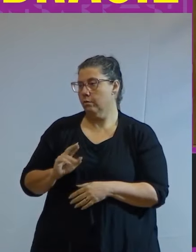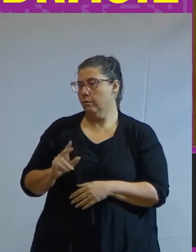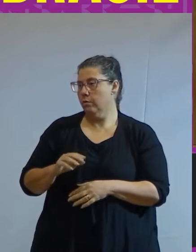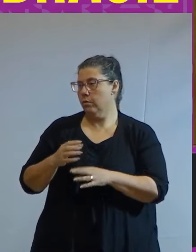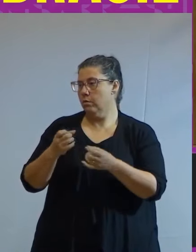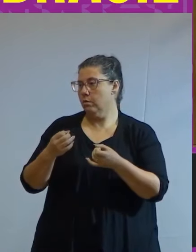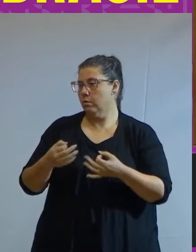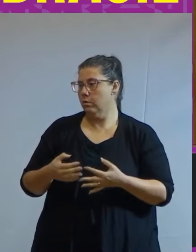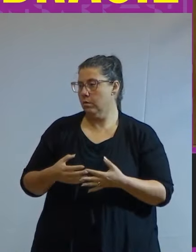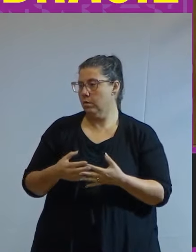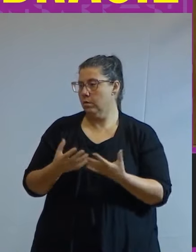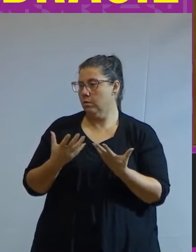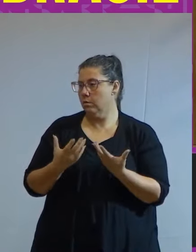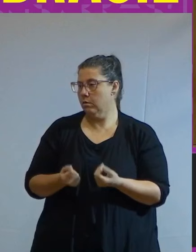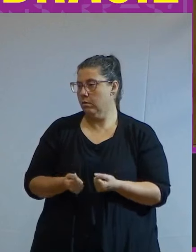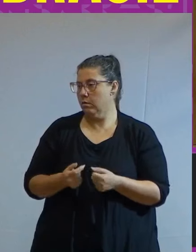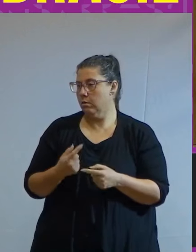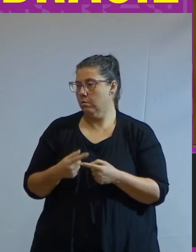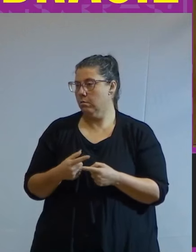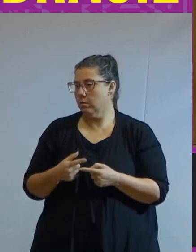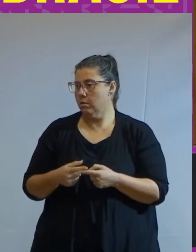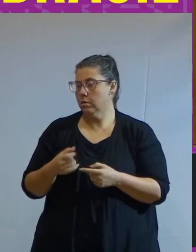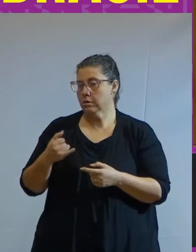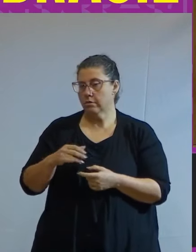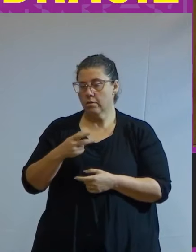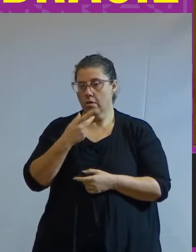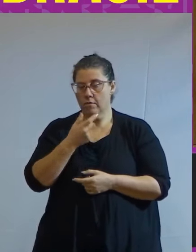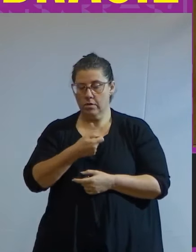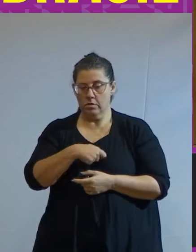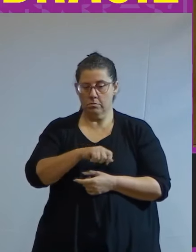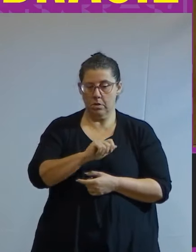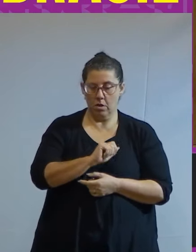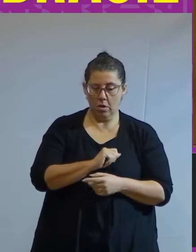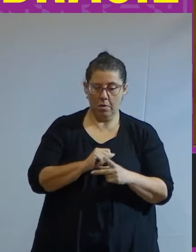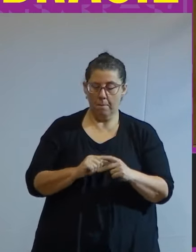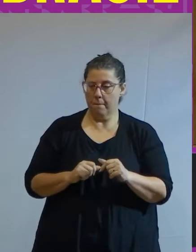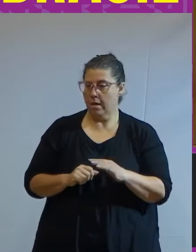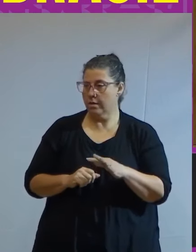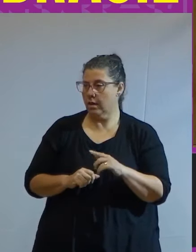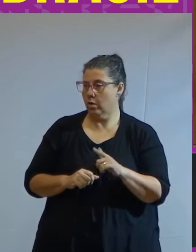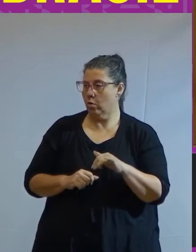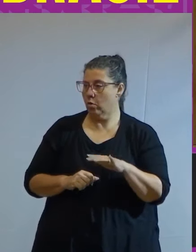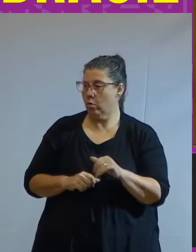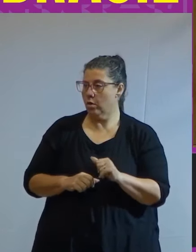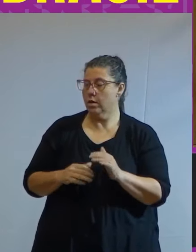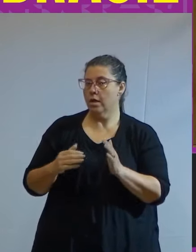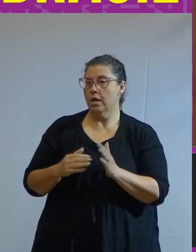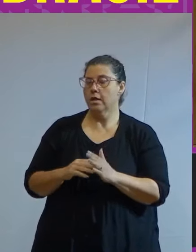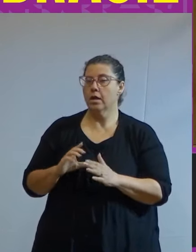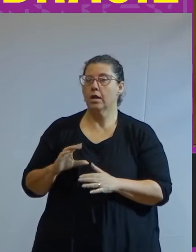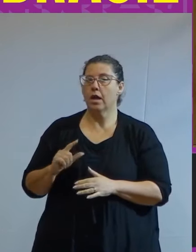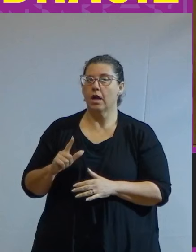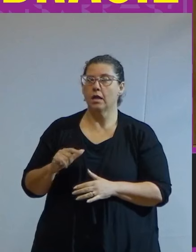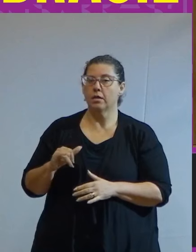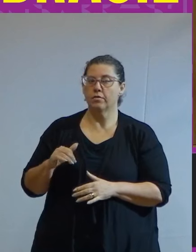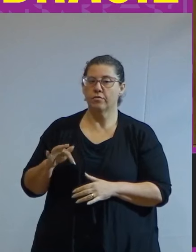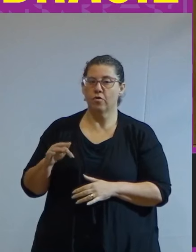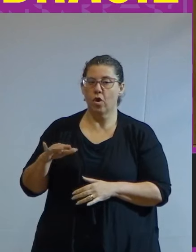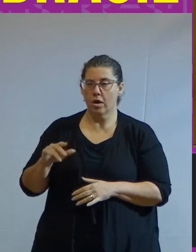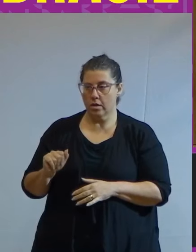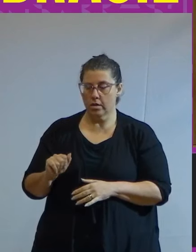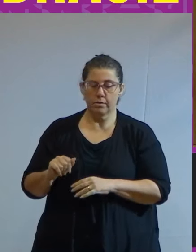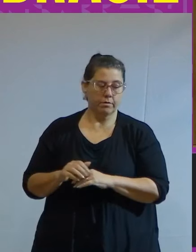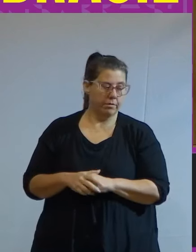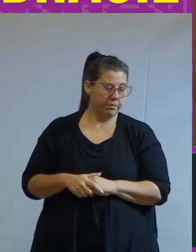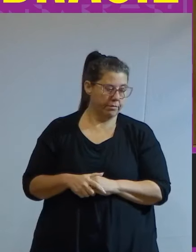justificativa aceitável pois se falava espanhol da Patagônia até a Califórnia e a fragmentação aí foi imensa.